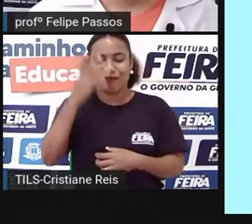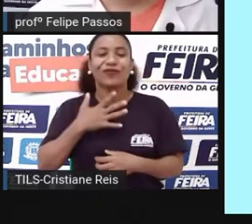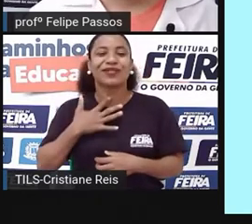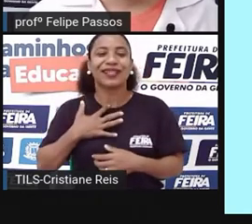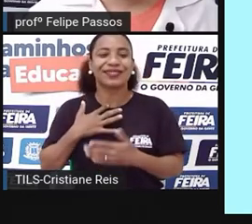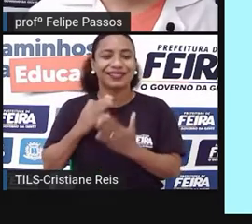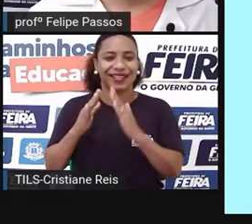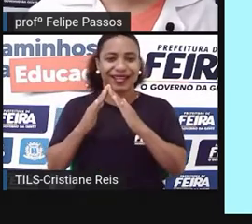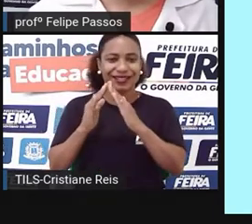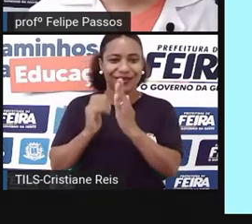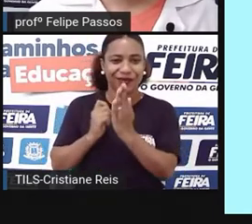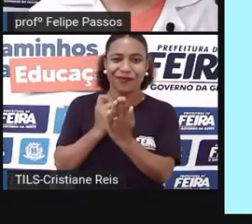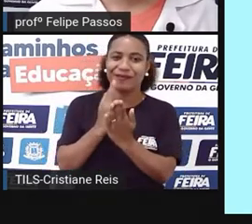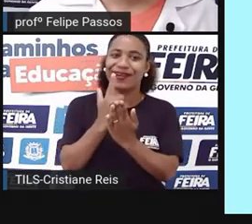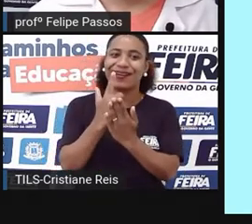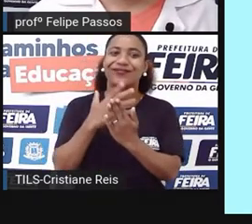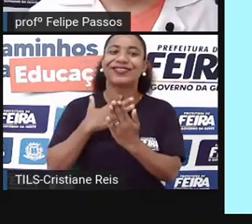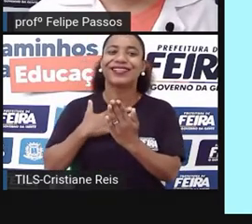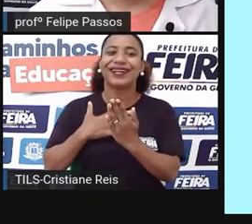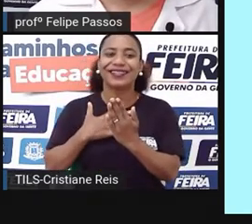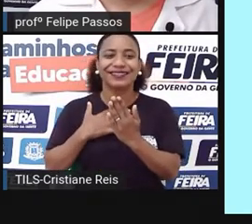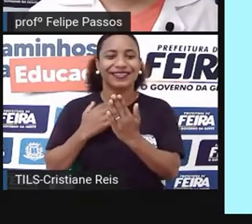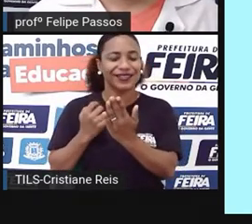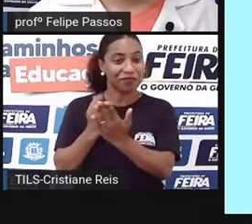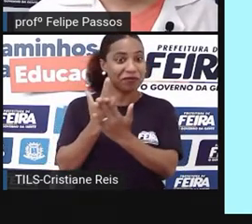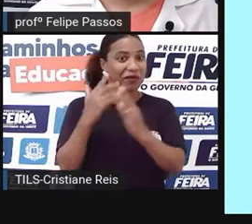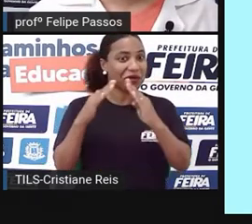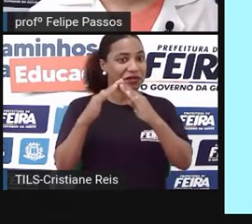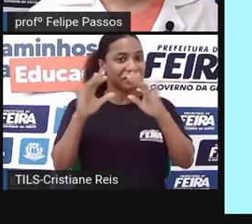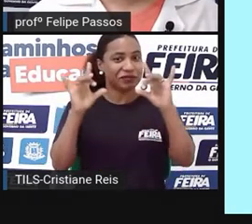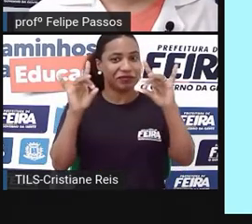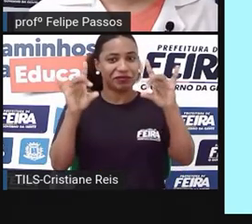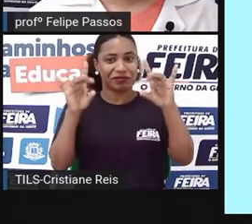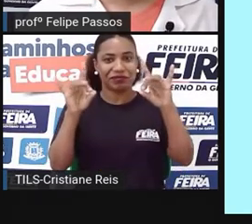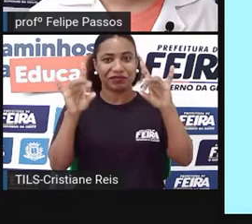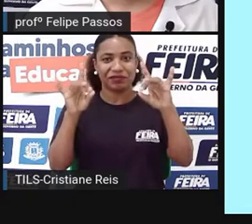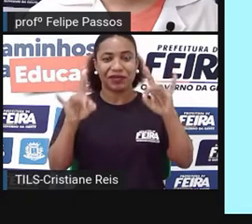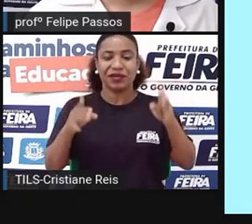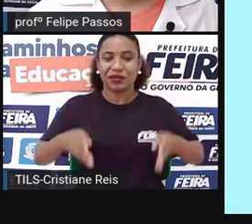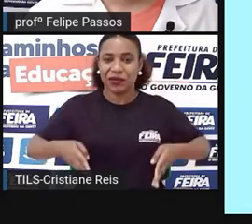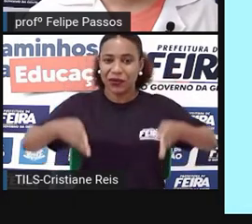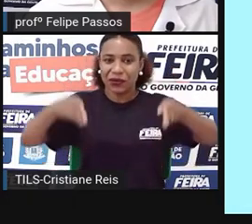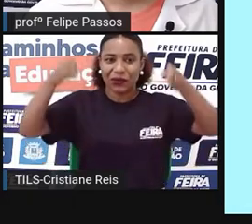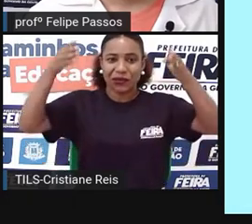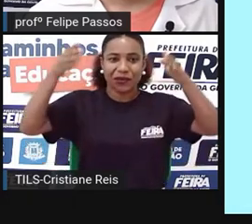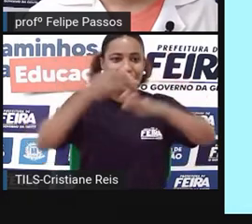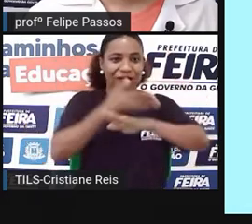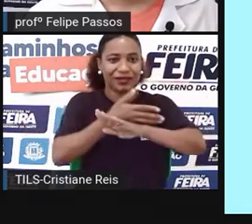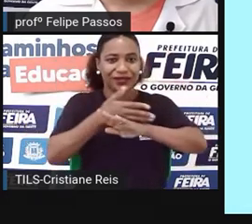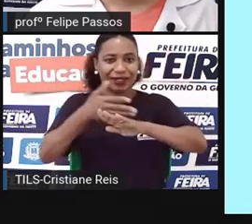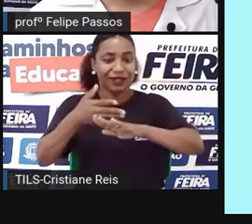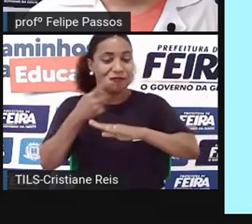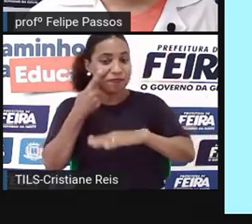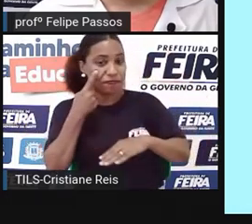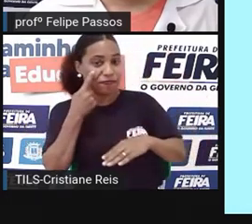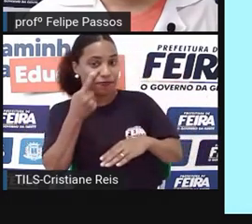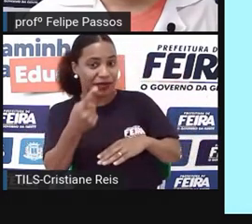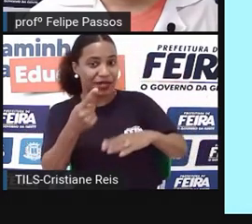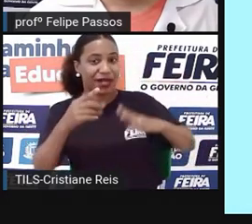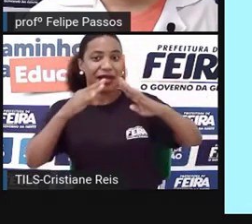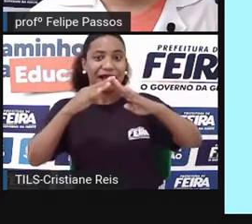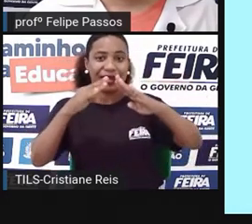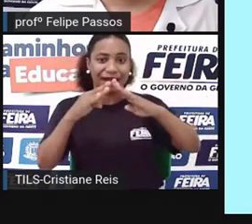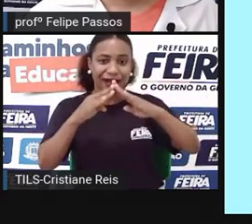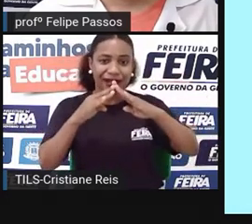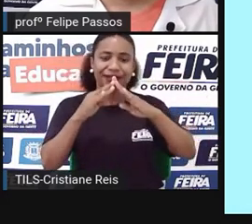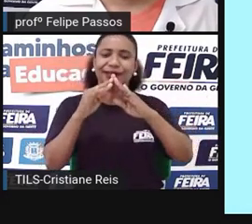casa, de morar. Ao invés de mostrar a casa sem nada, só as paredes brancas, eles mostram a casa com